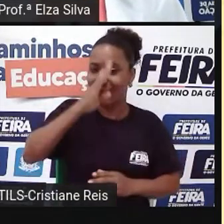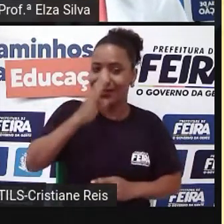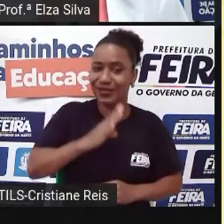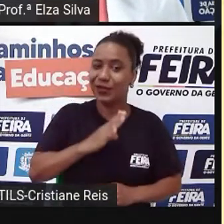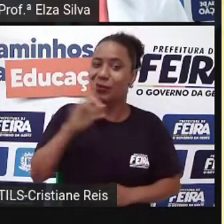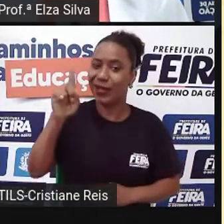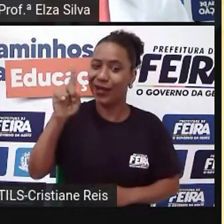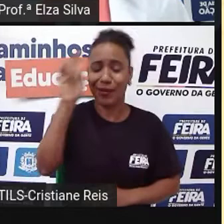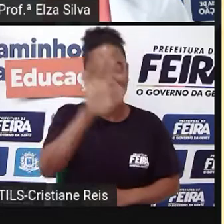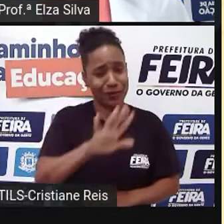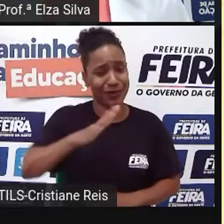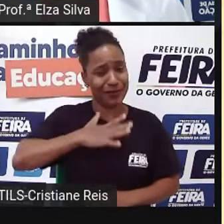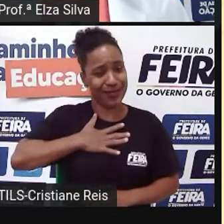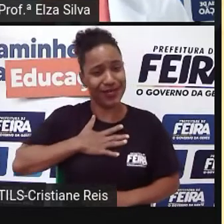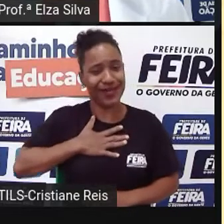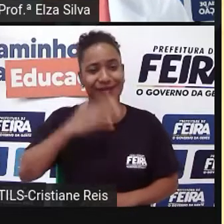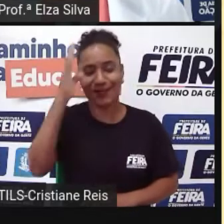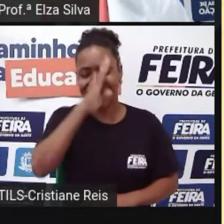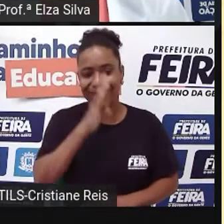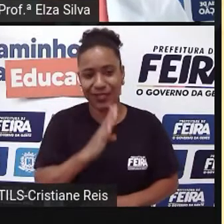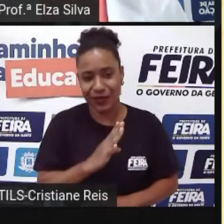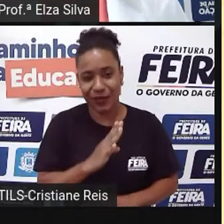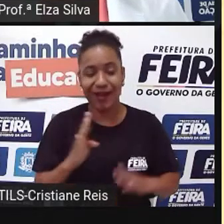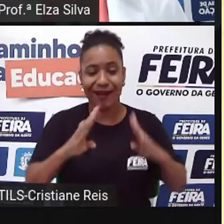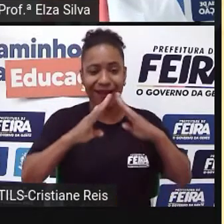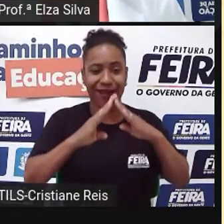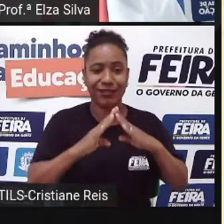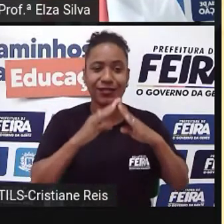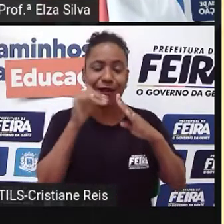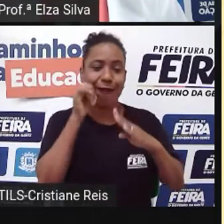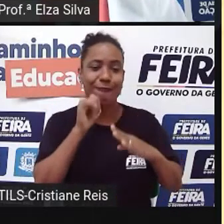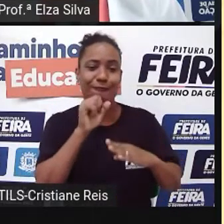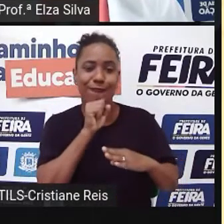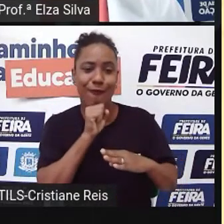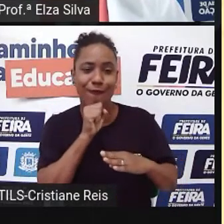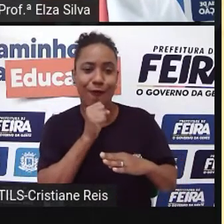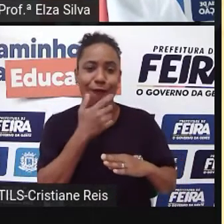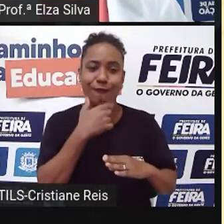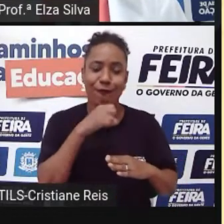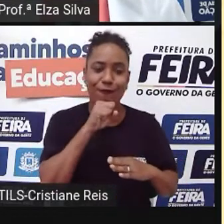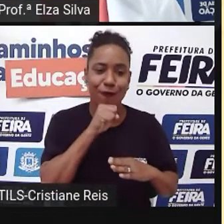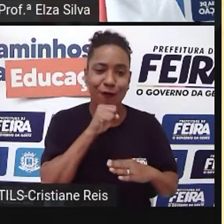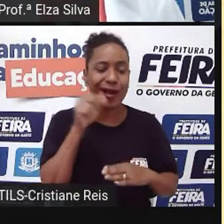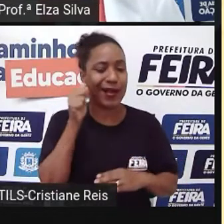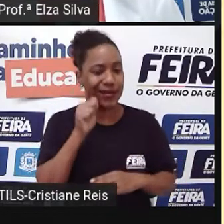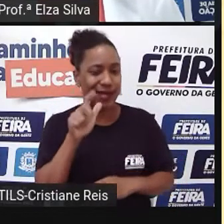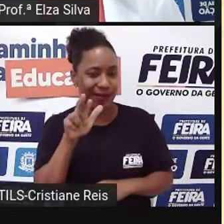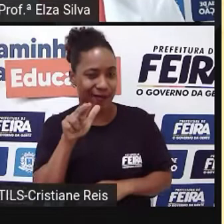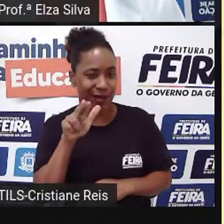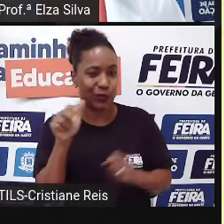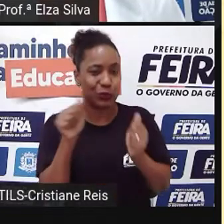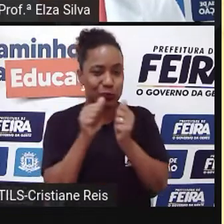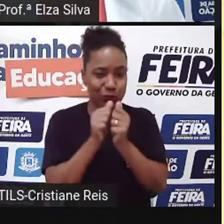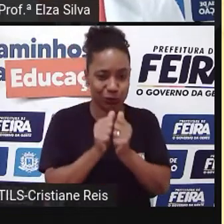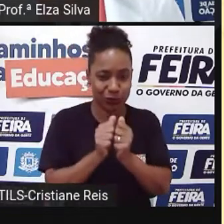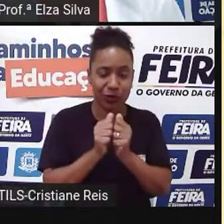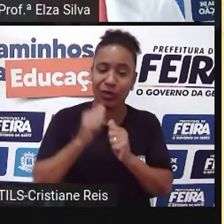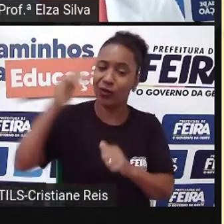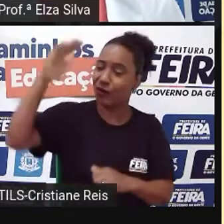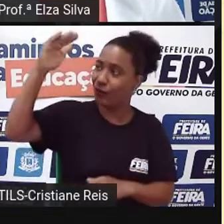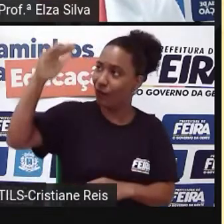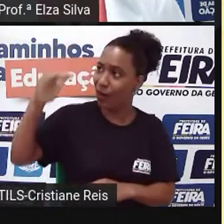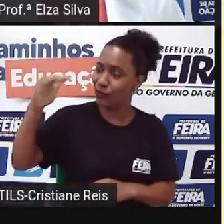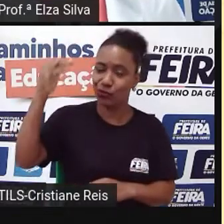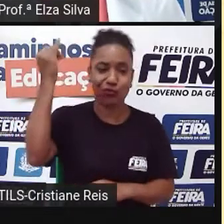Eu moro com meus avós E com minhas duas irmãs Eu sou baixo e